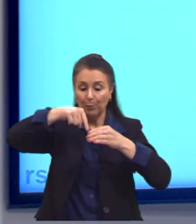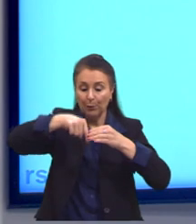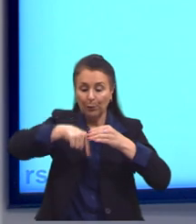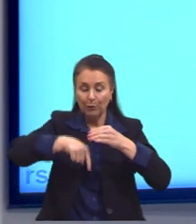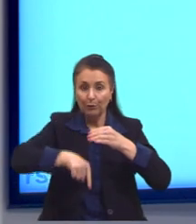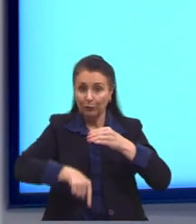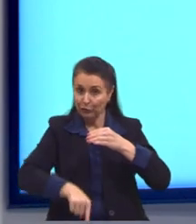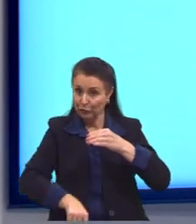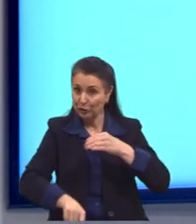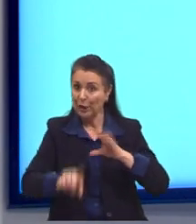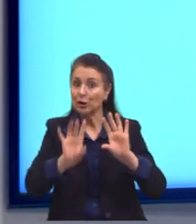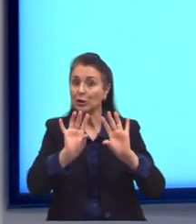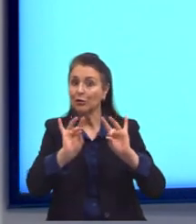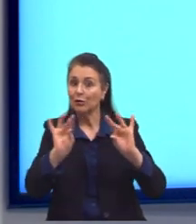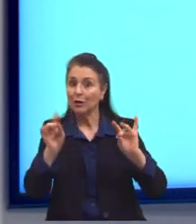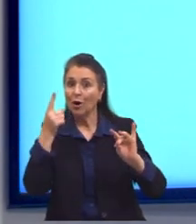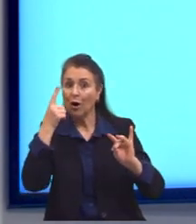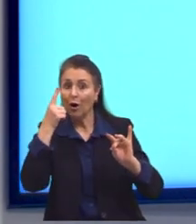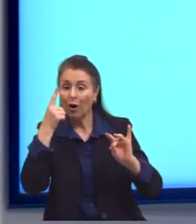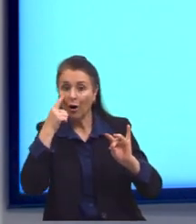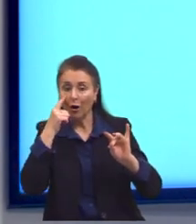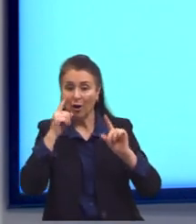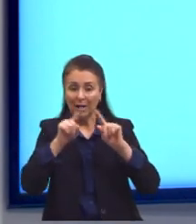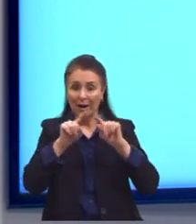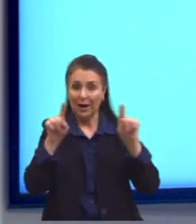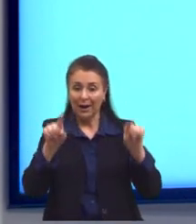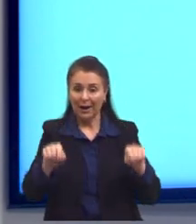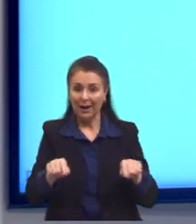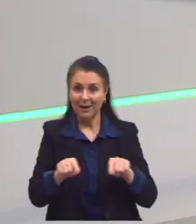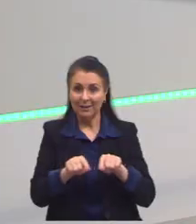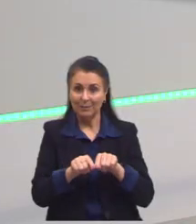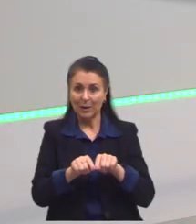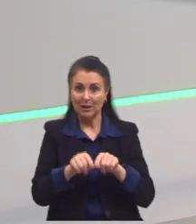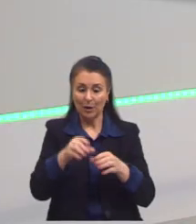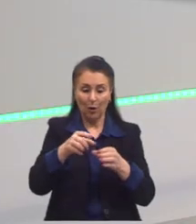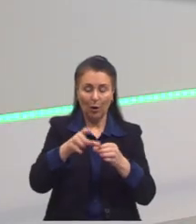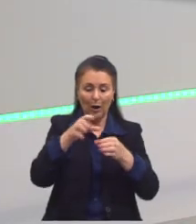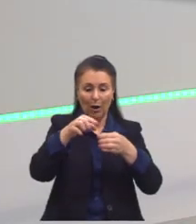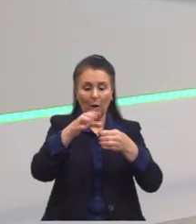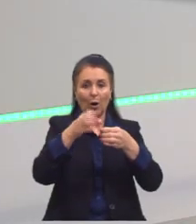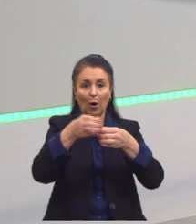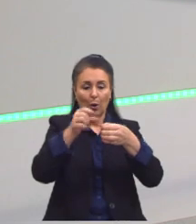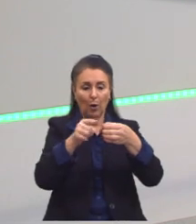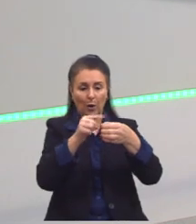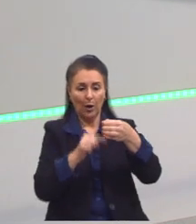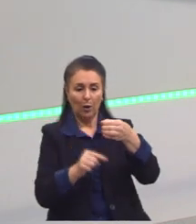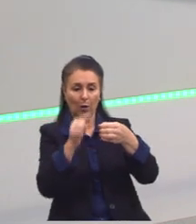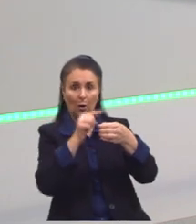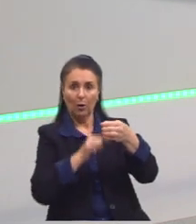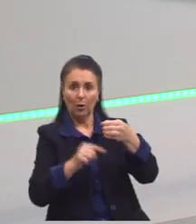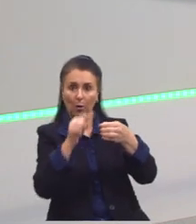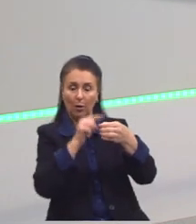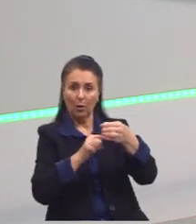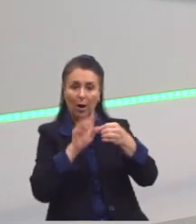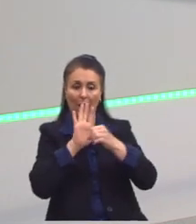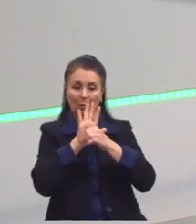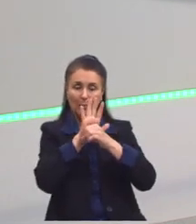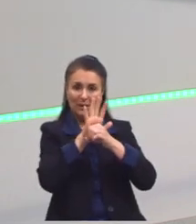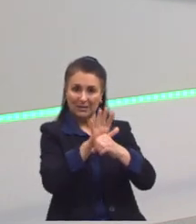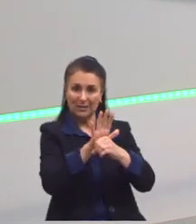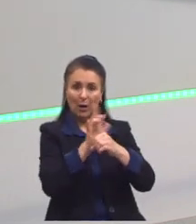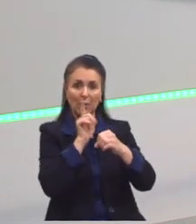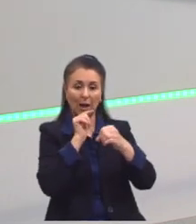desse líquido. Vejam que aqui na imagem a gente tem num copo quanto mais fundo aqui a pressão da água se a gente fizesse um furinho